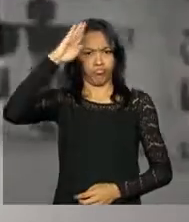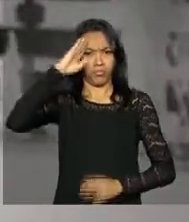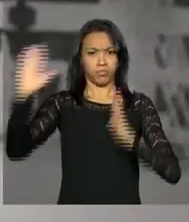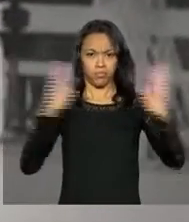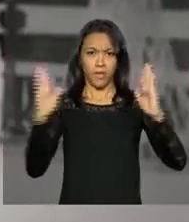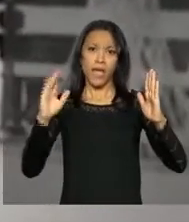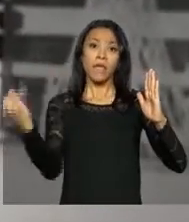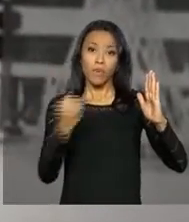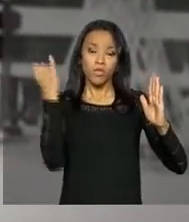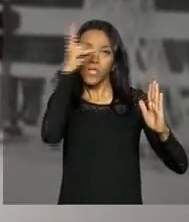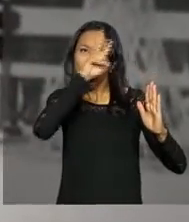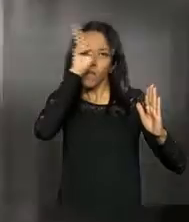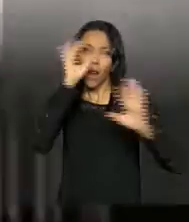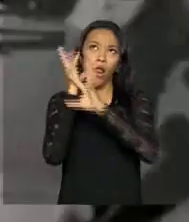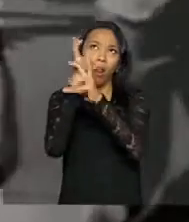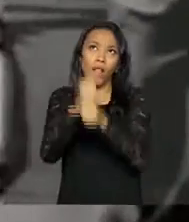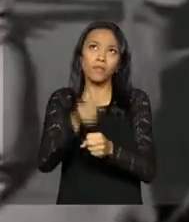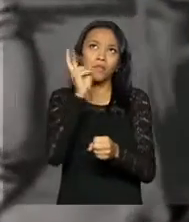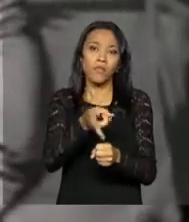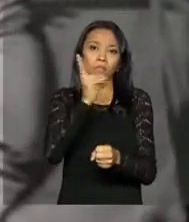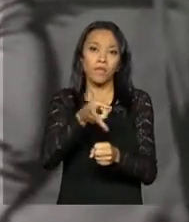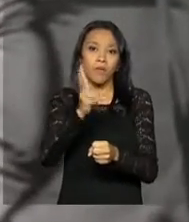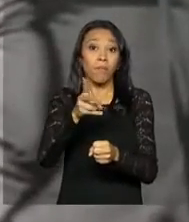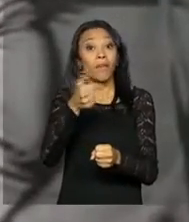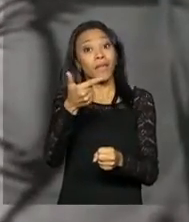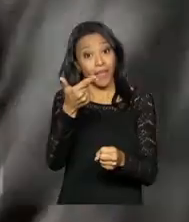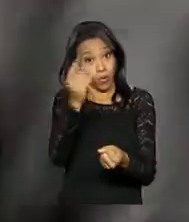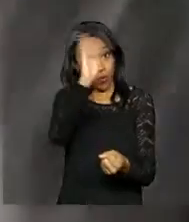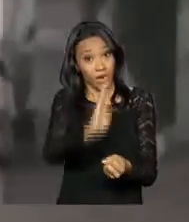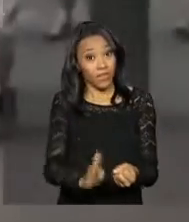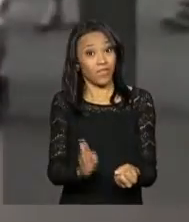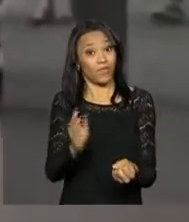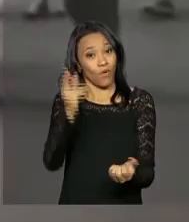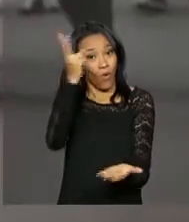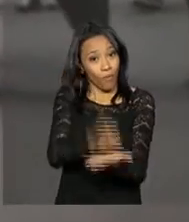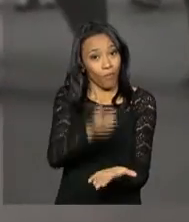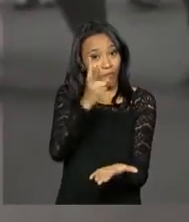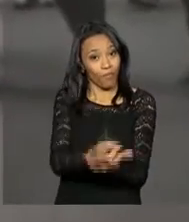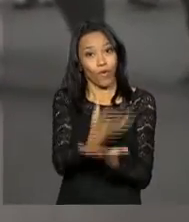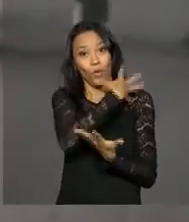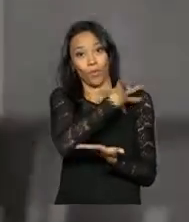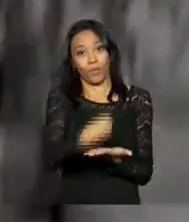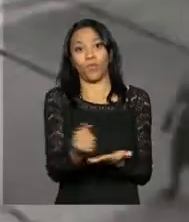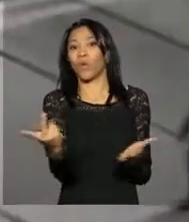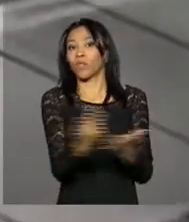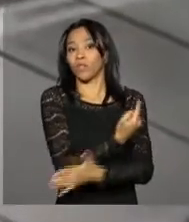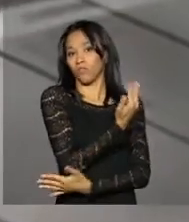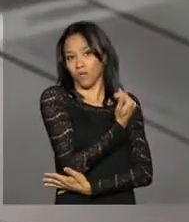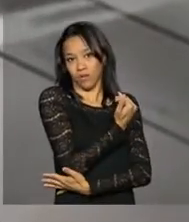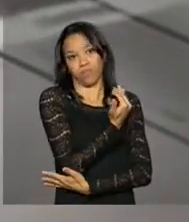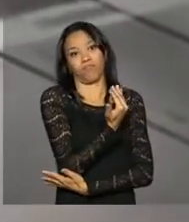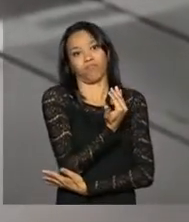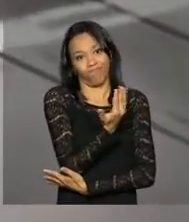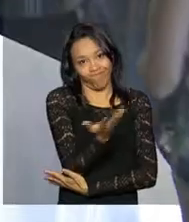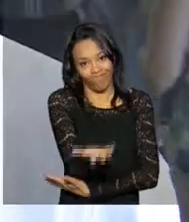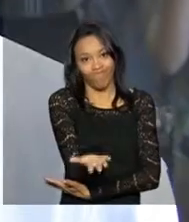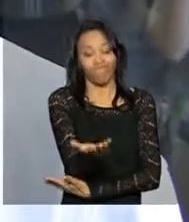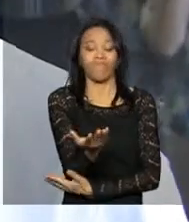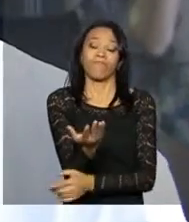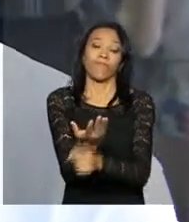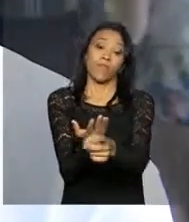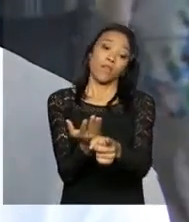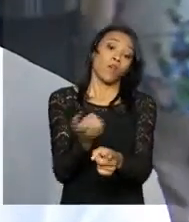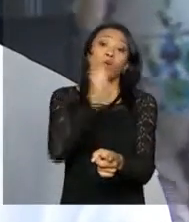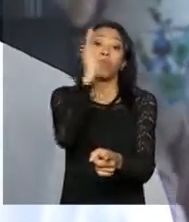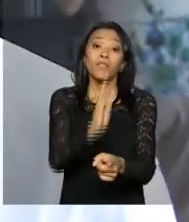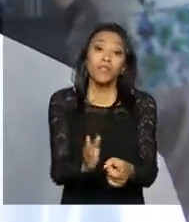sobre o período para que o Brasil não repita uma experiência que causou perdas para o país e para os brasileiros. O Brasil perdeu a oportunidade de